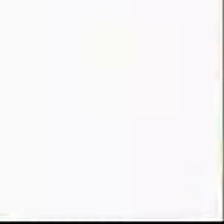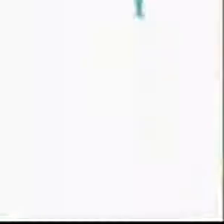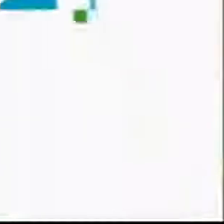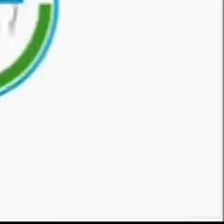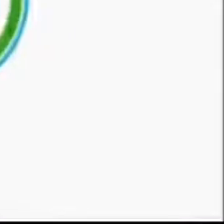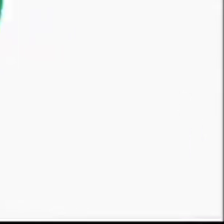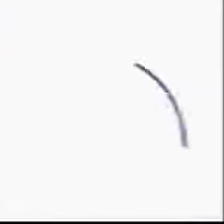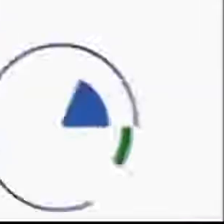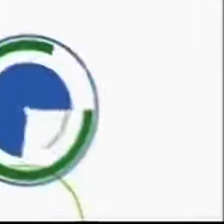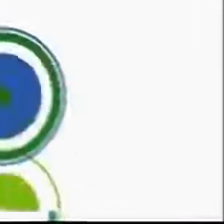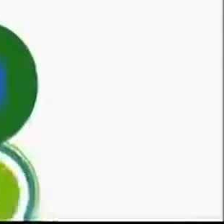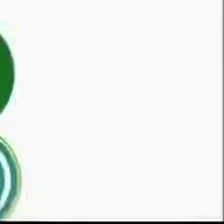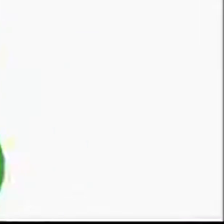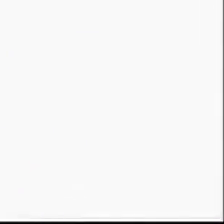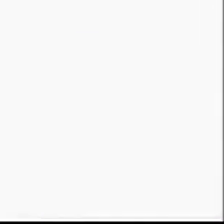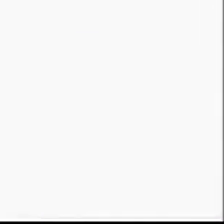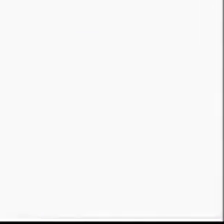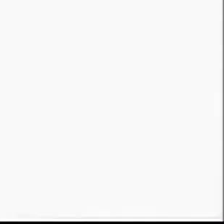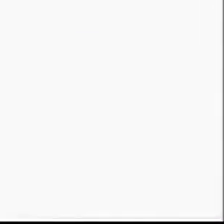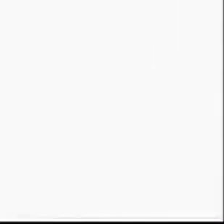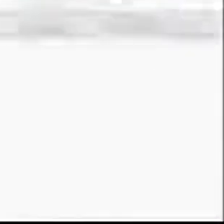Tchau, tchau.